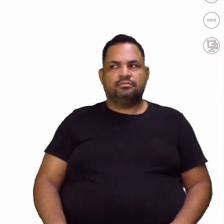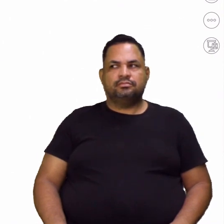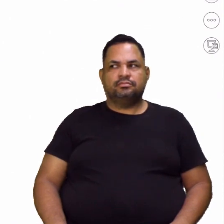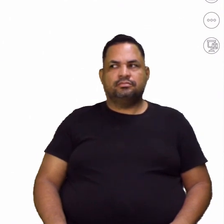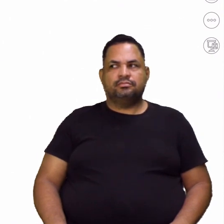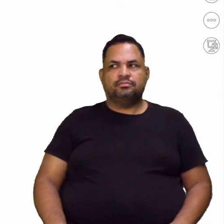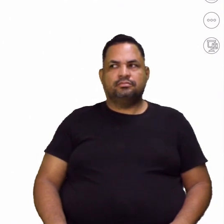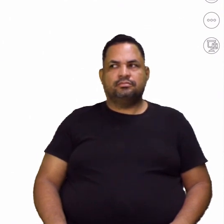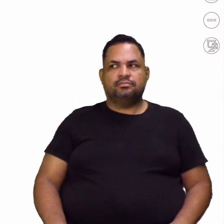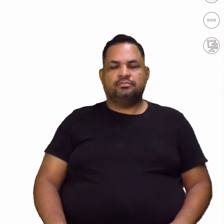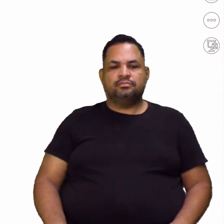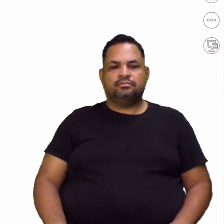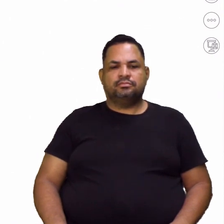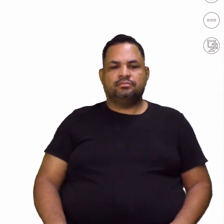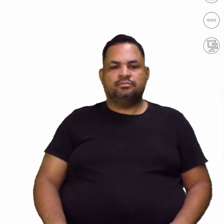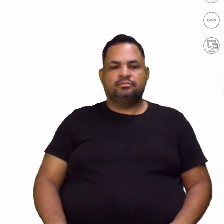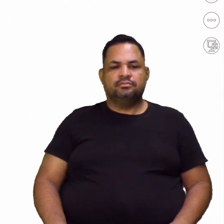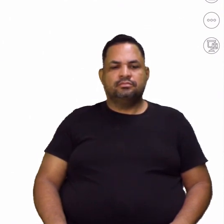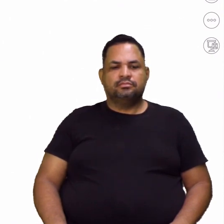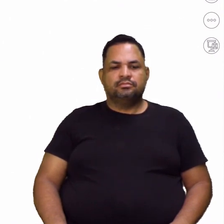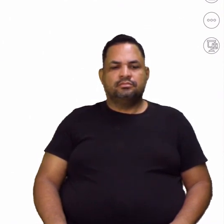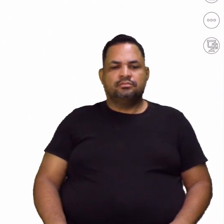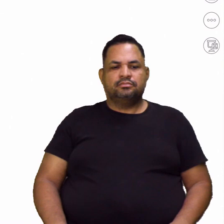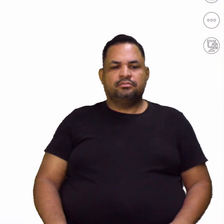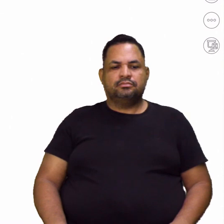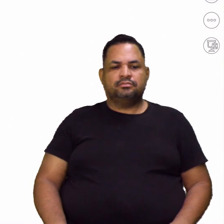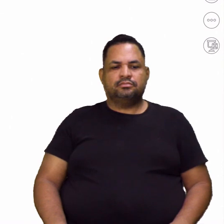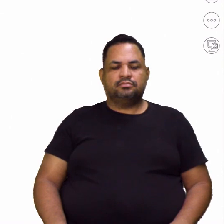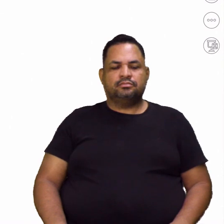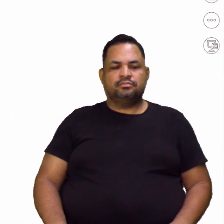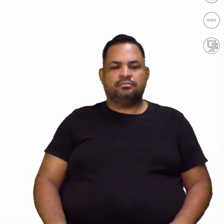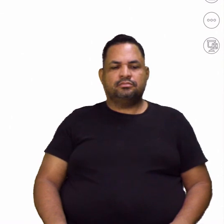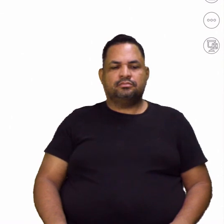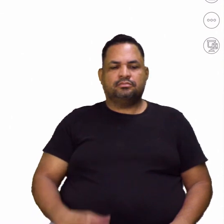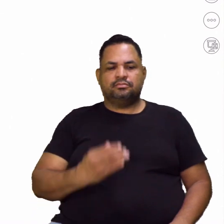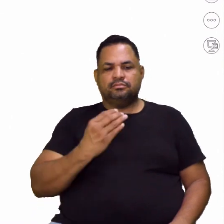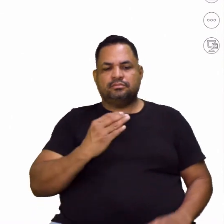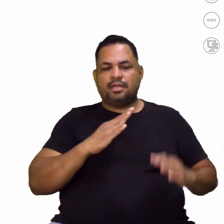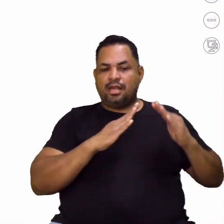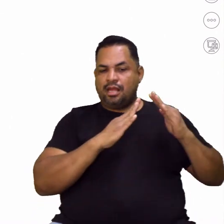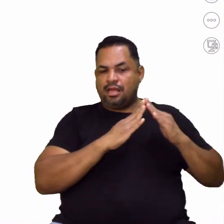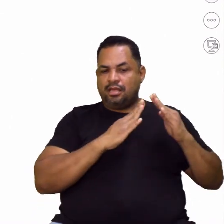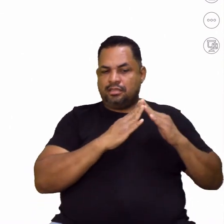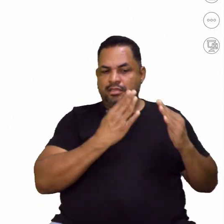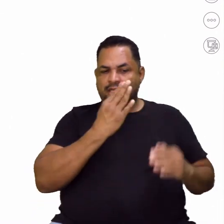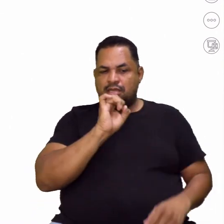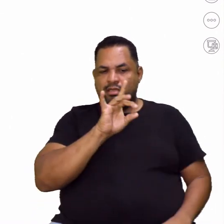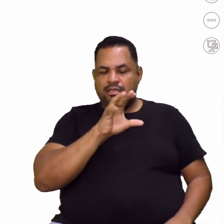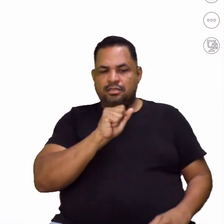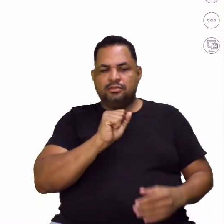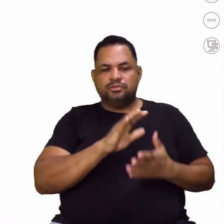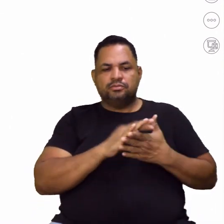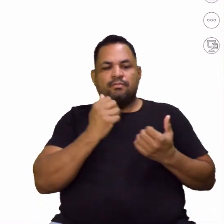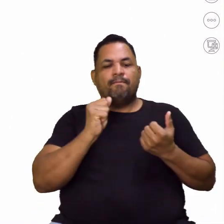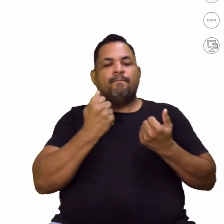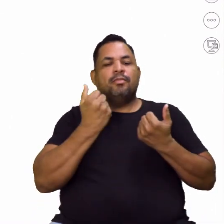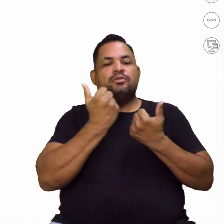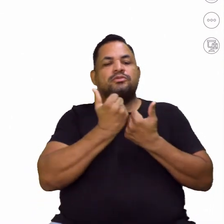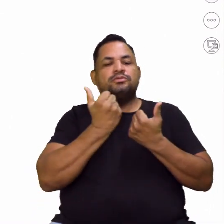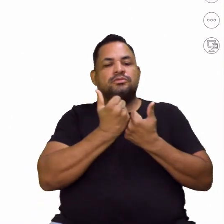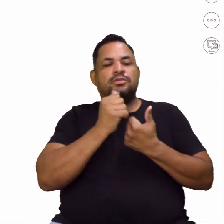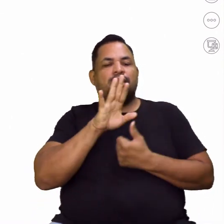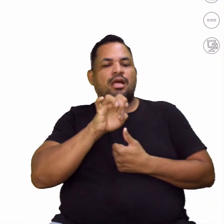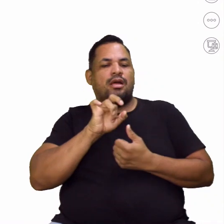Então, marcando aqui pra vocês, ó, a palavra casa. Olha só, eu posso substituir por